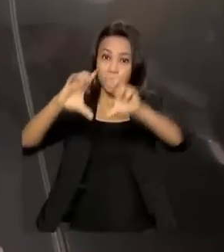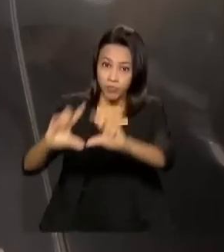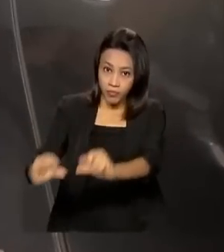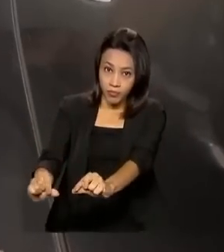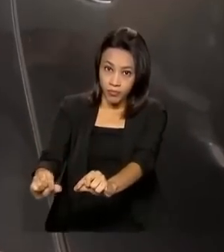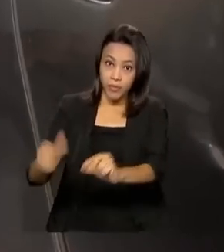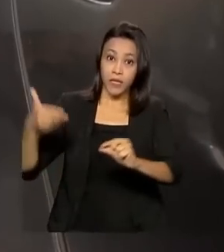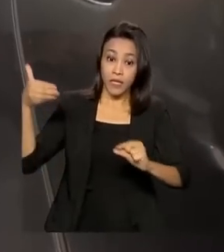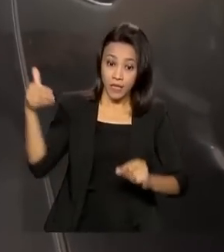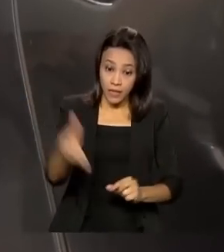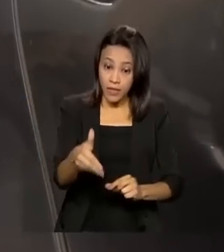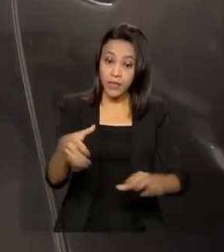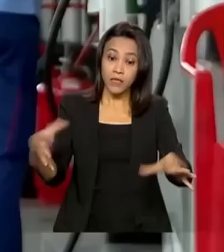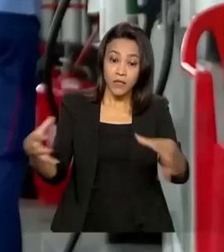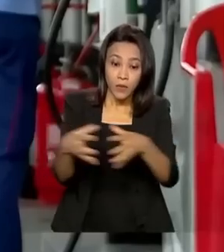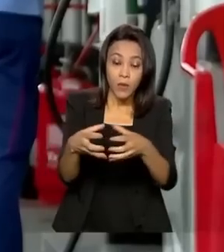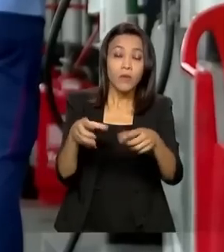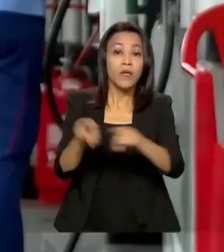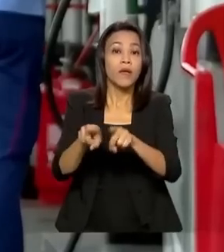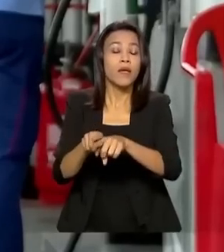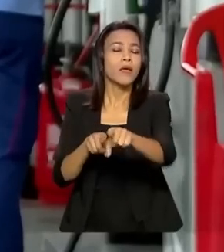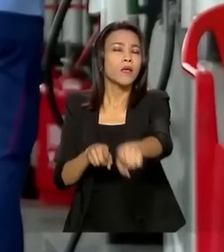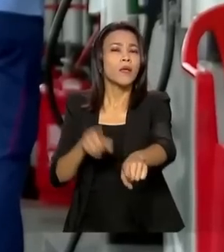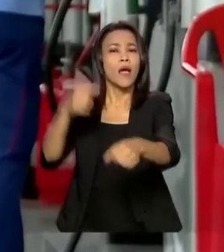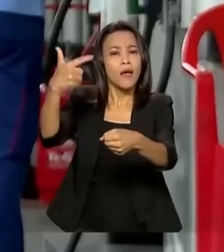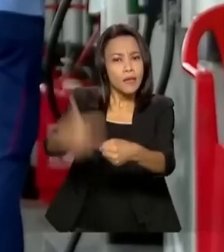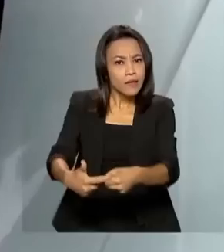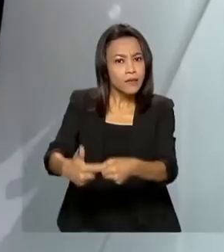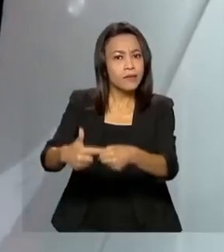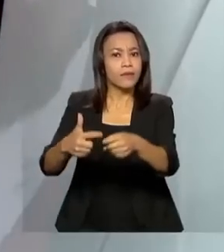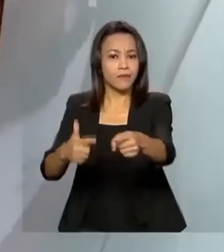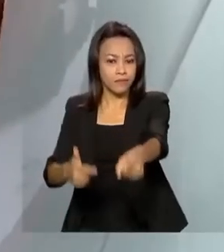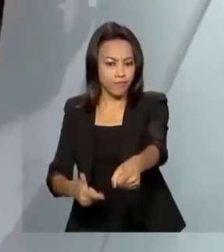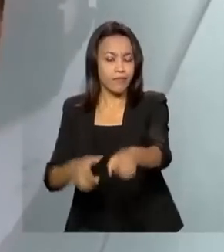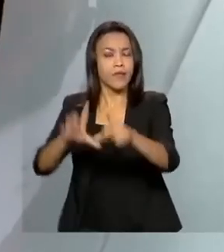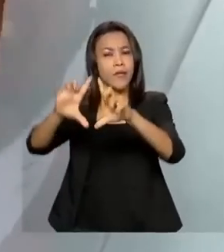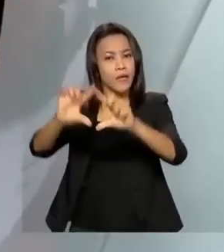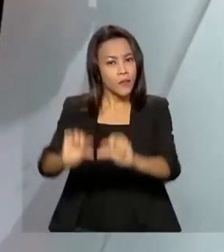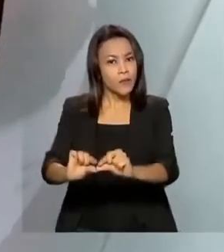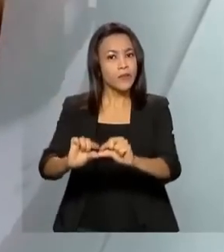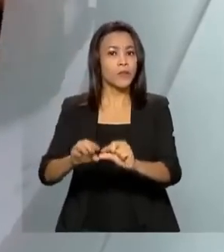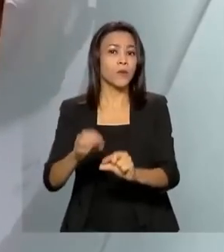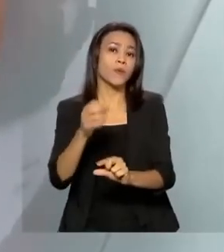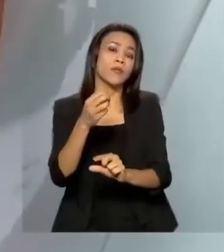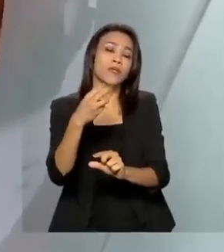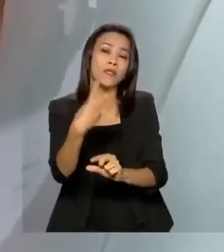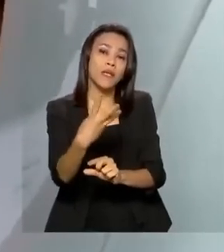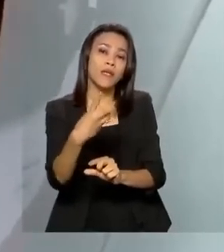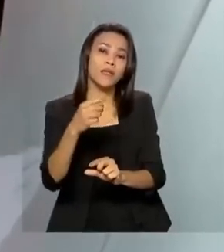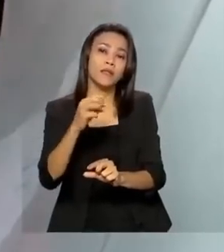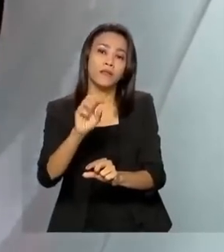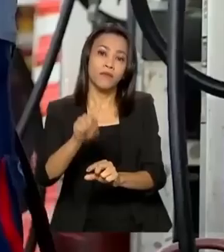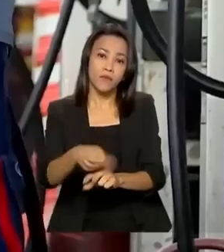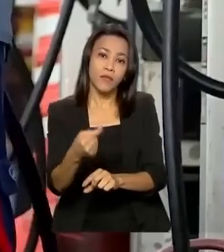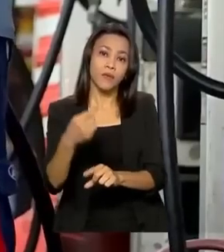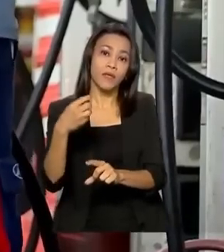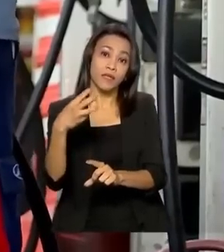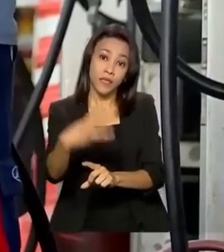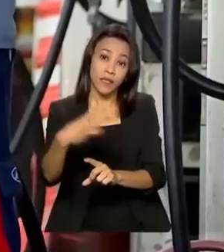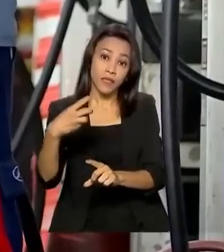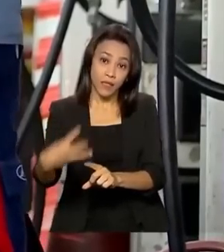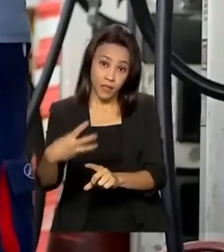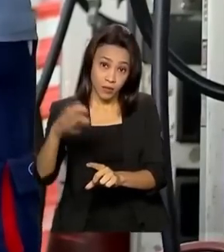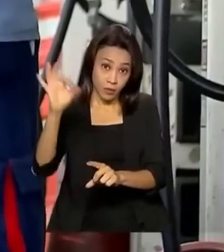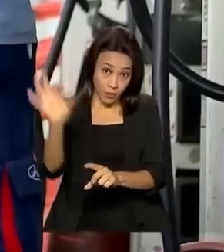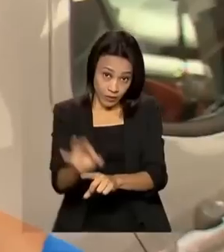nesse grupo, os combustíveis, em particular a gasolina, com queda de 8,33%, foi quem